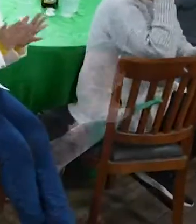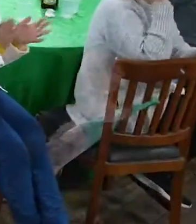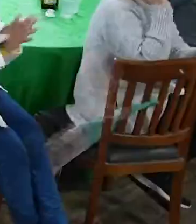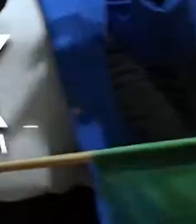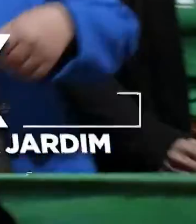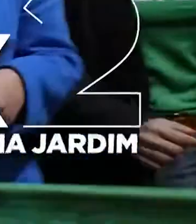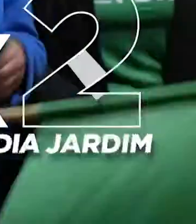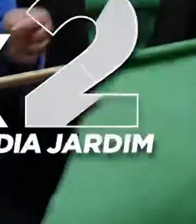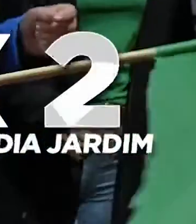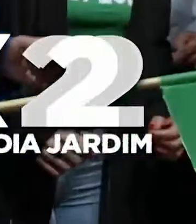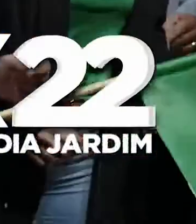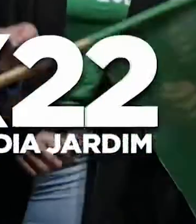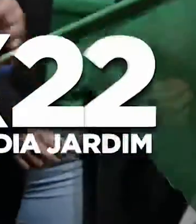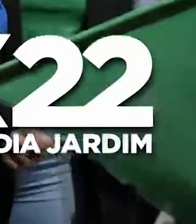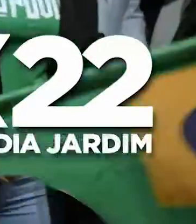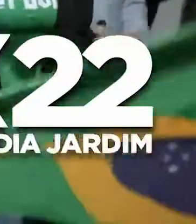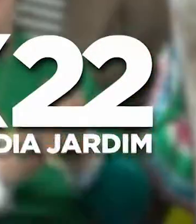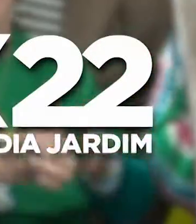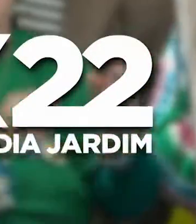governador.